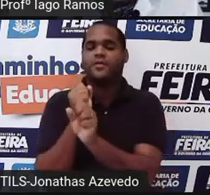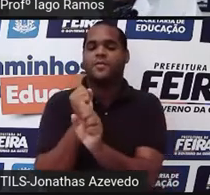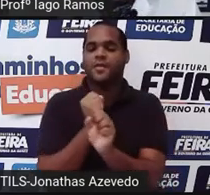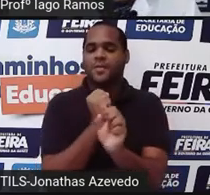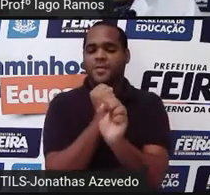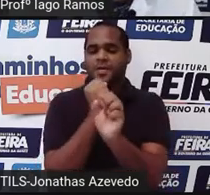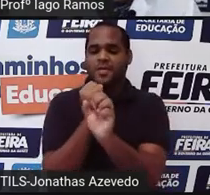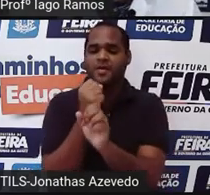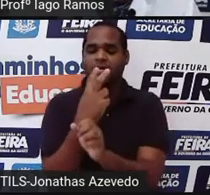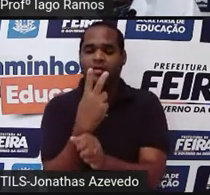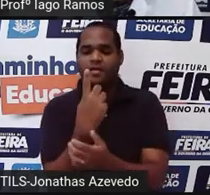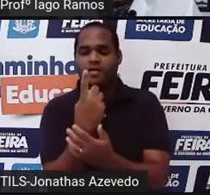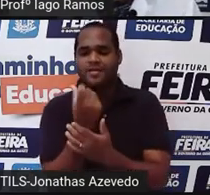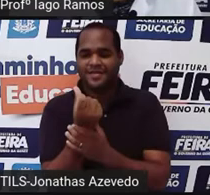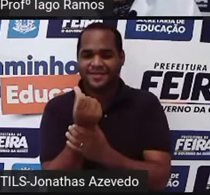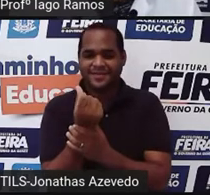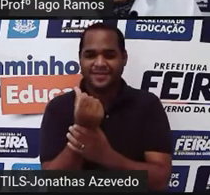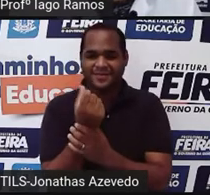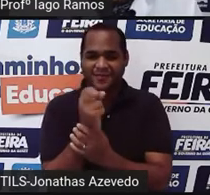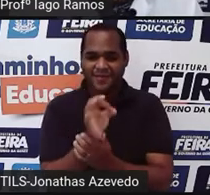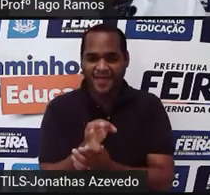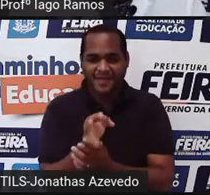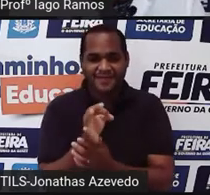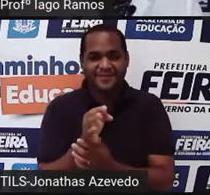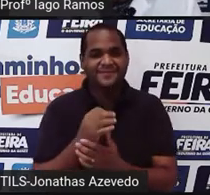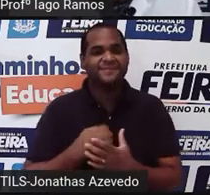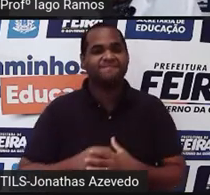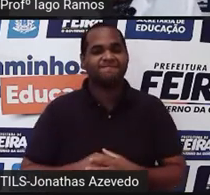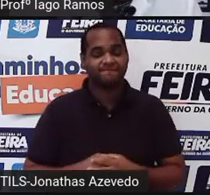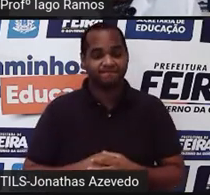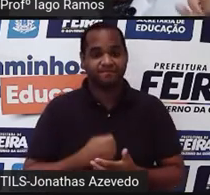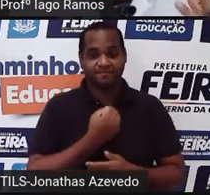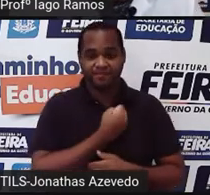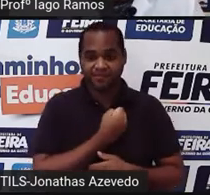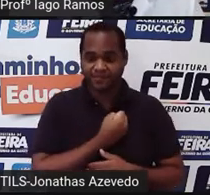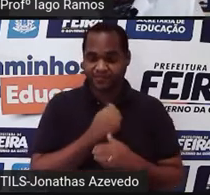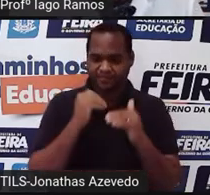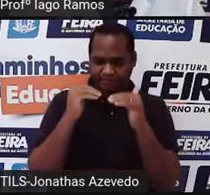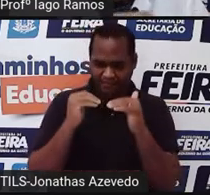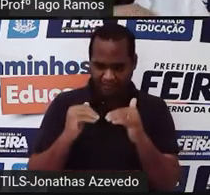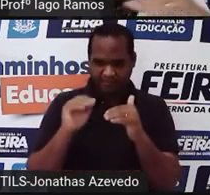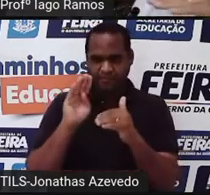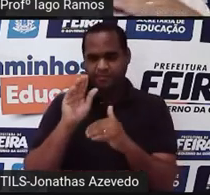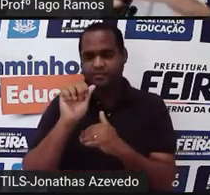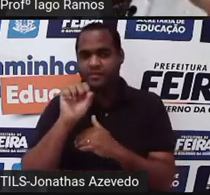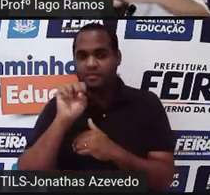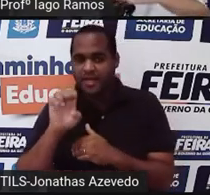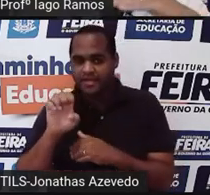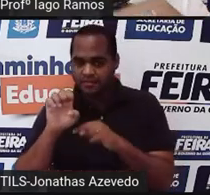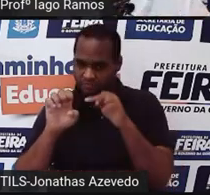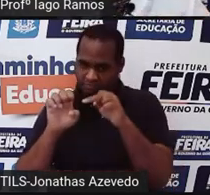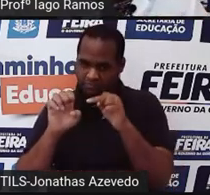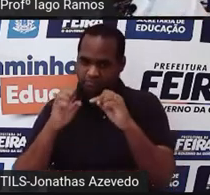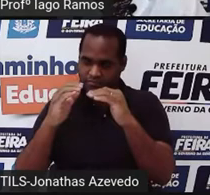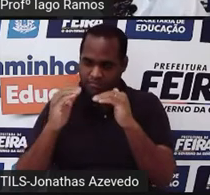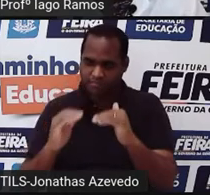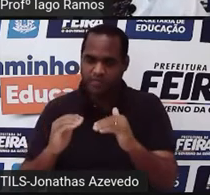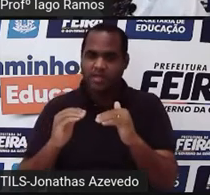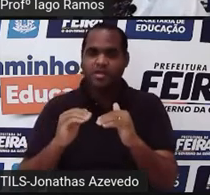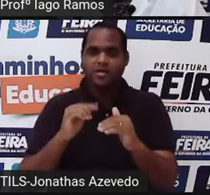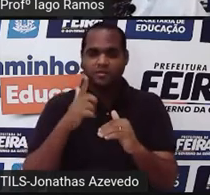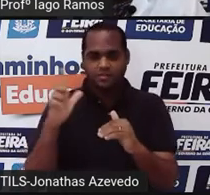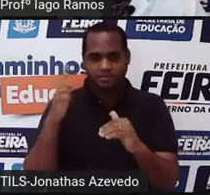gente já havia feito, dá 216, certo? O número de baixo base, porque está embaixo, e aquele